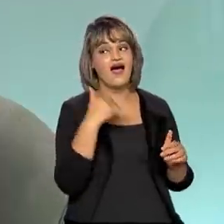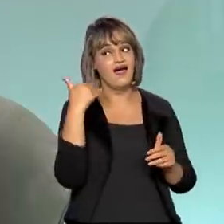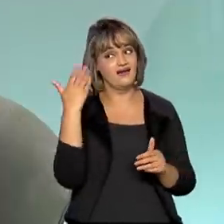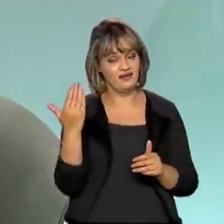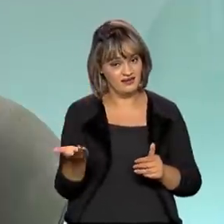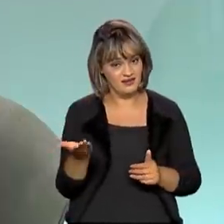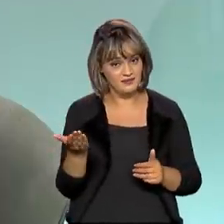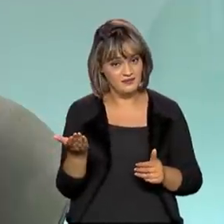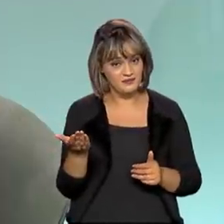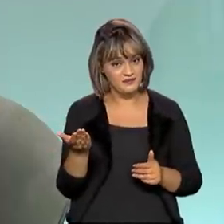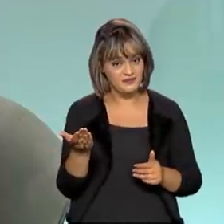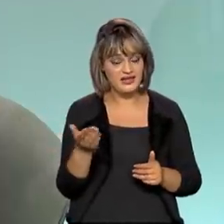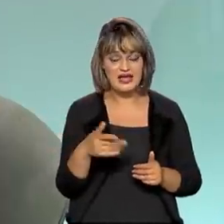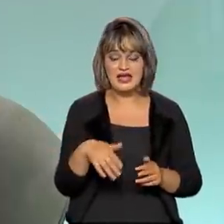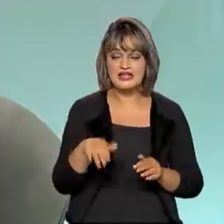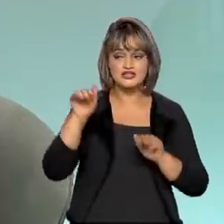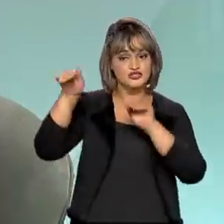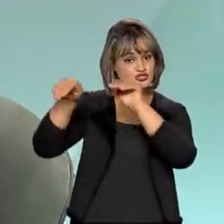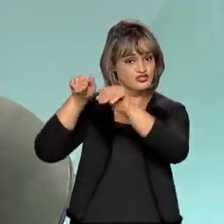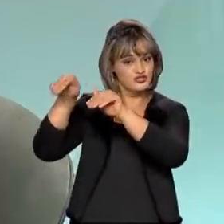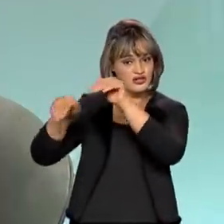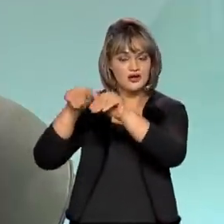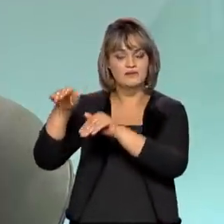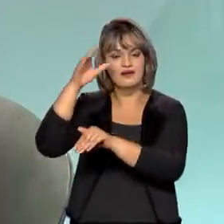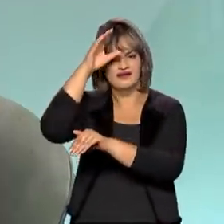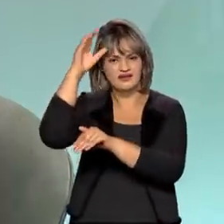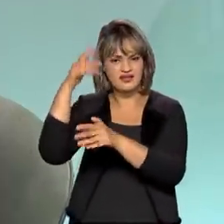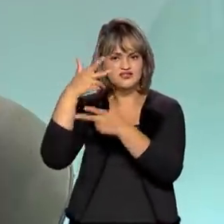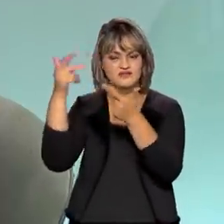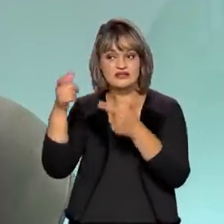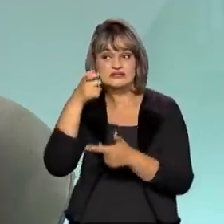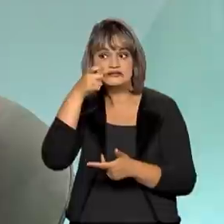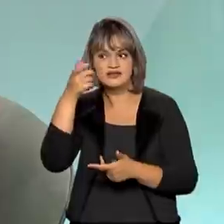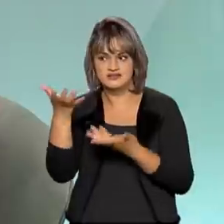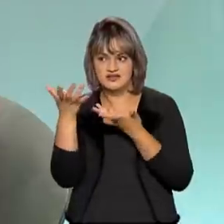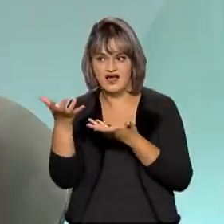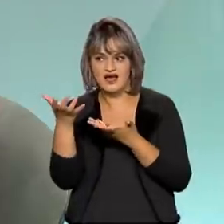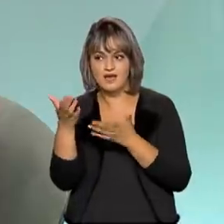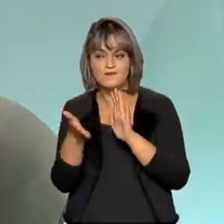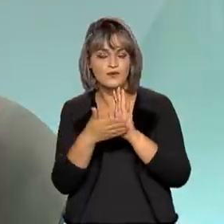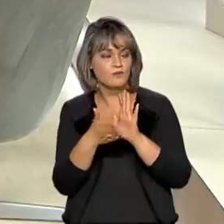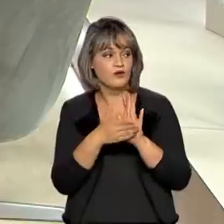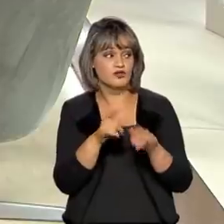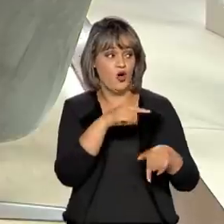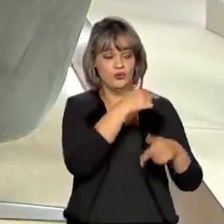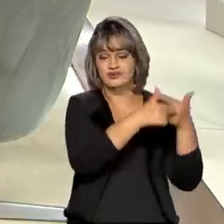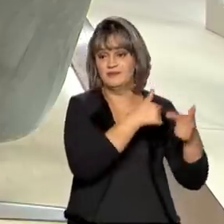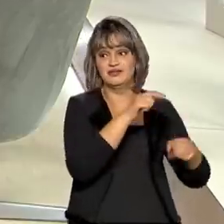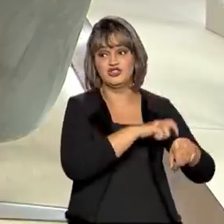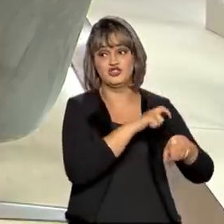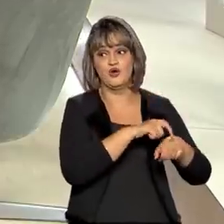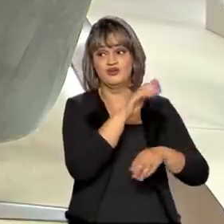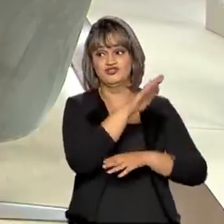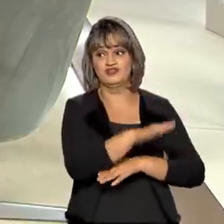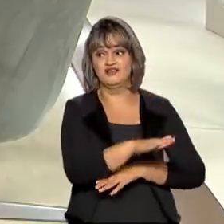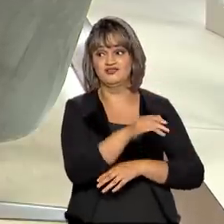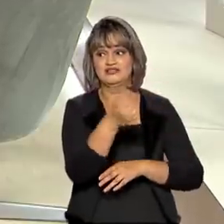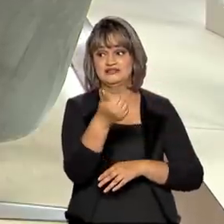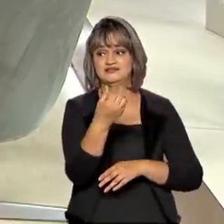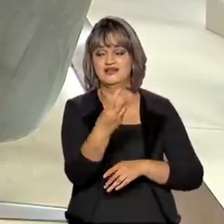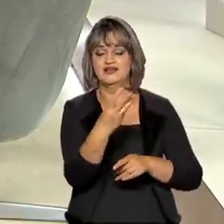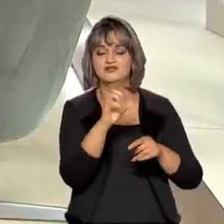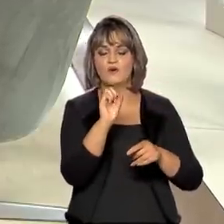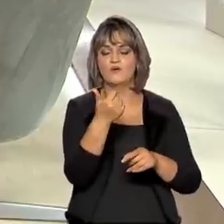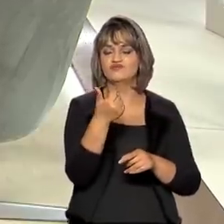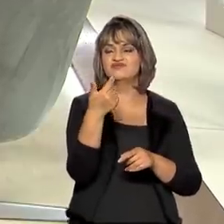agentes, consumidores industriais que têm interesse de fazer oferta. Nessa semana, nós